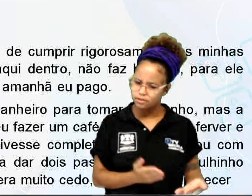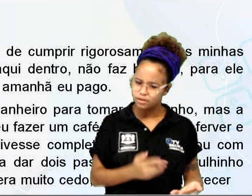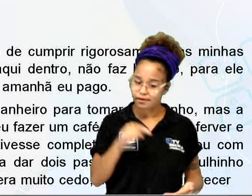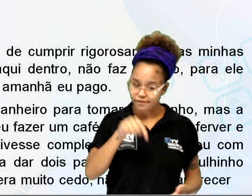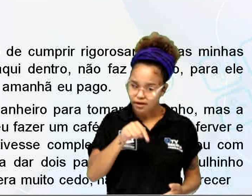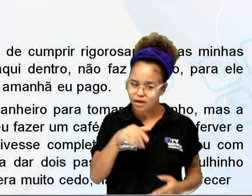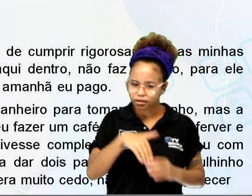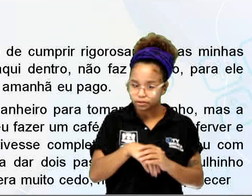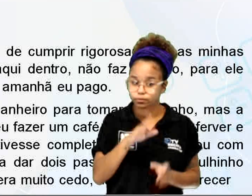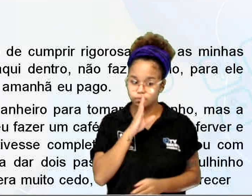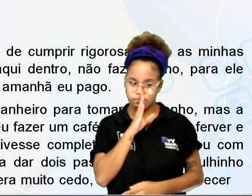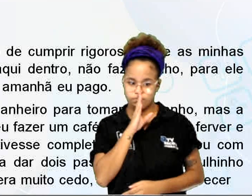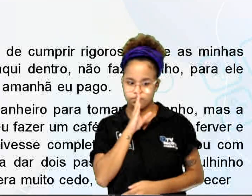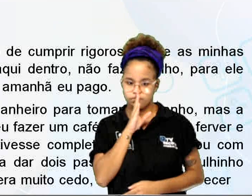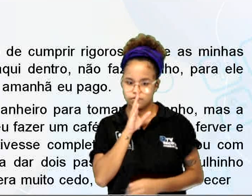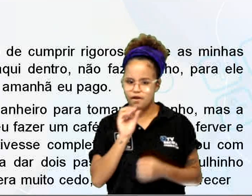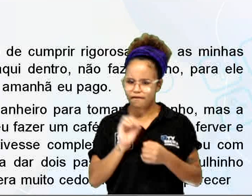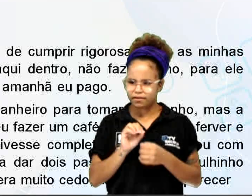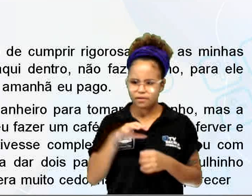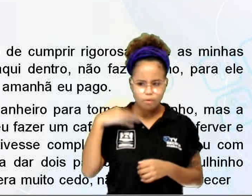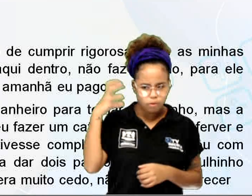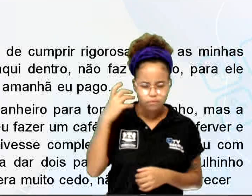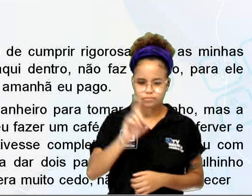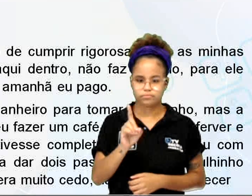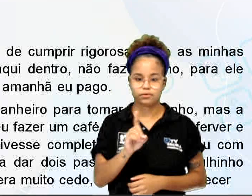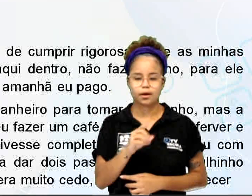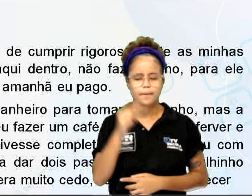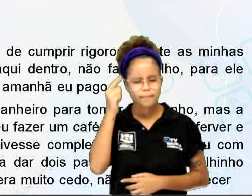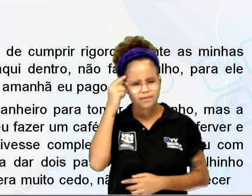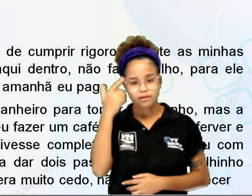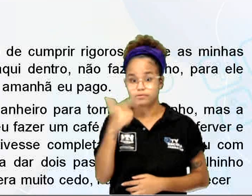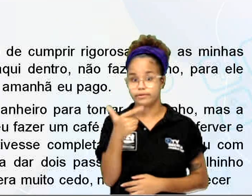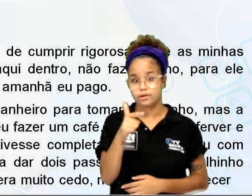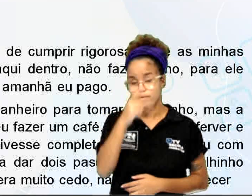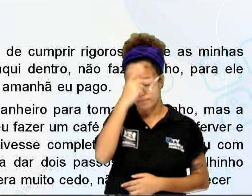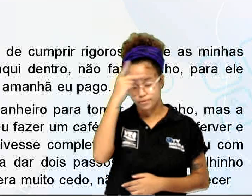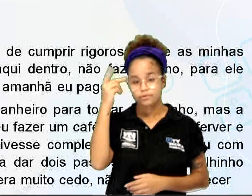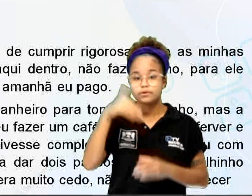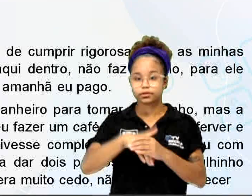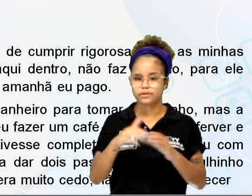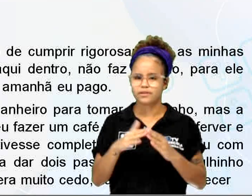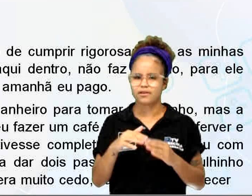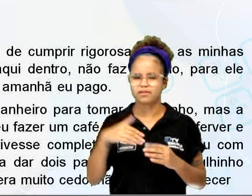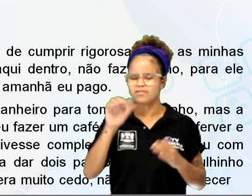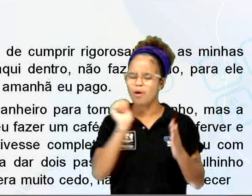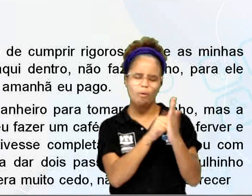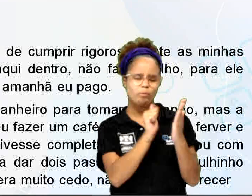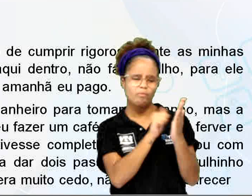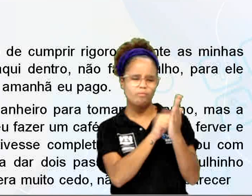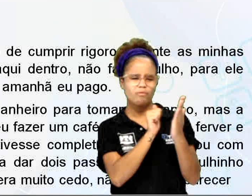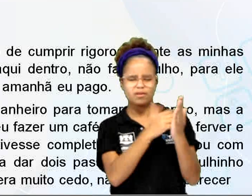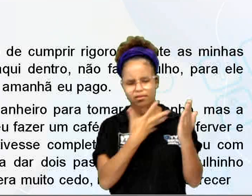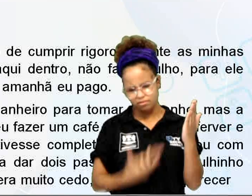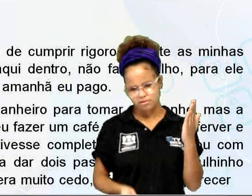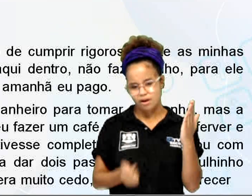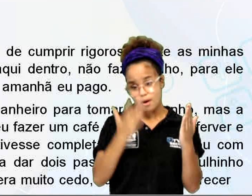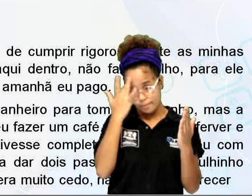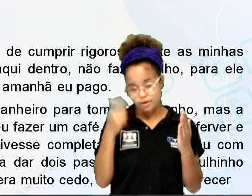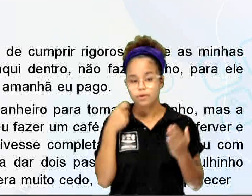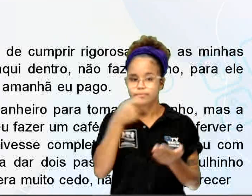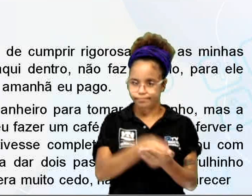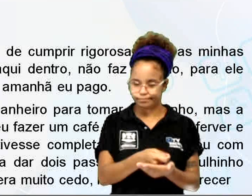fica quieto aqui dentro. Não faz barulho para ele pensar que não tem ninguém. Deixa ele bater até cansar. Amanhã eu pago.